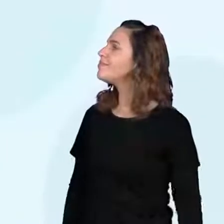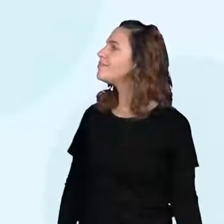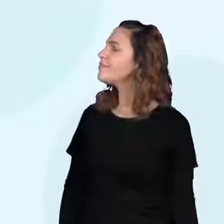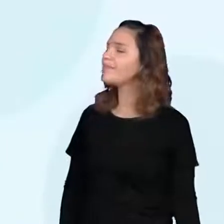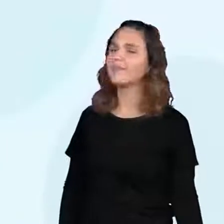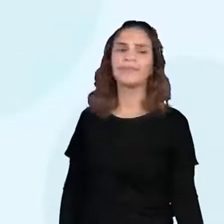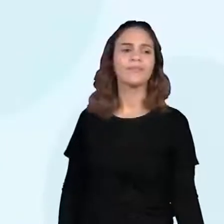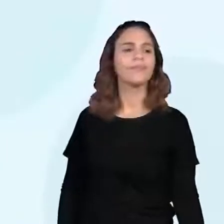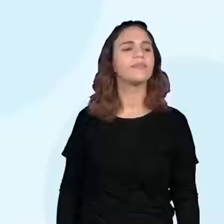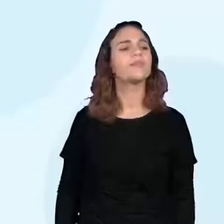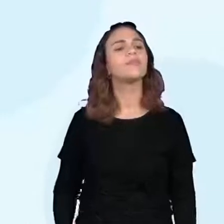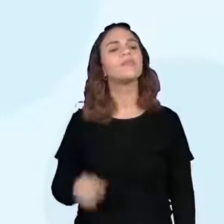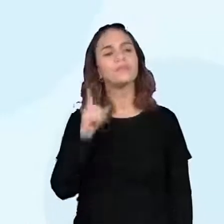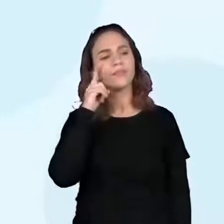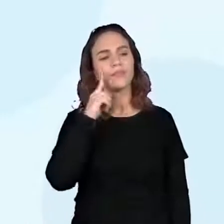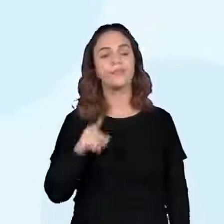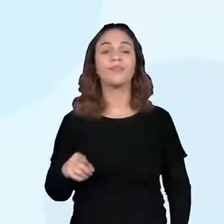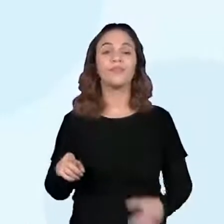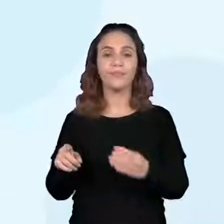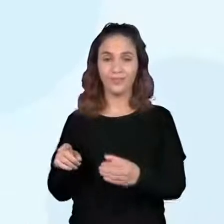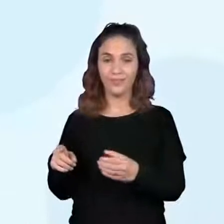instrumentos. Então, vamos ver aqui.